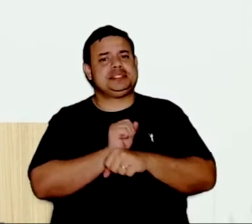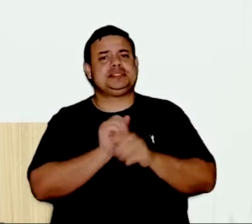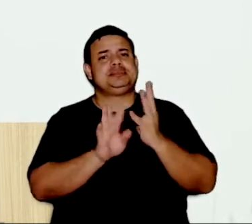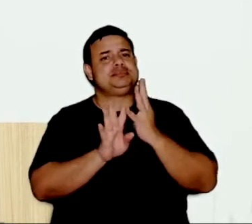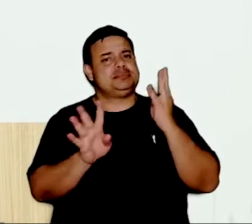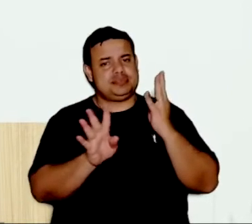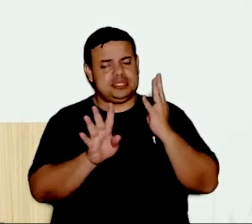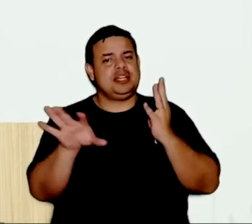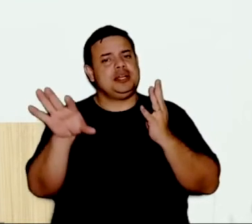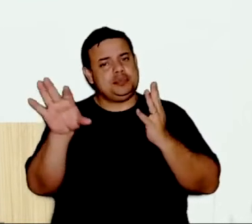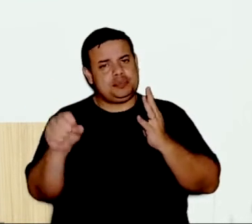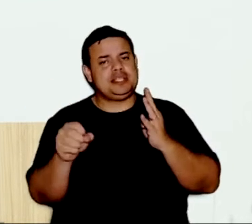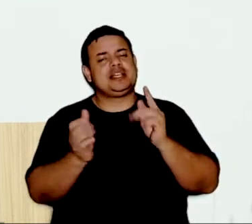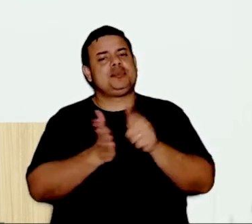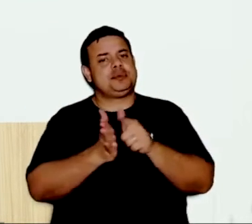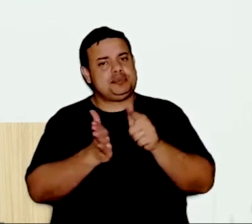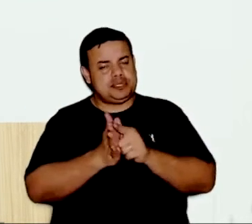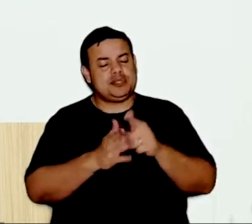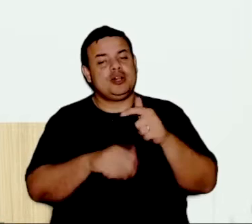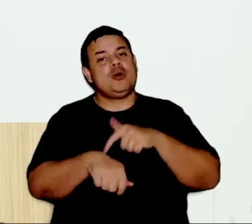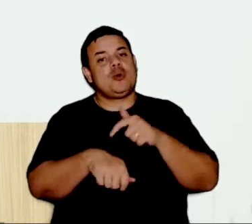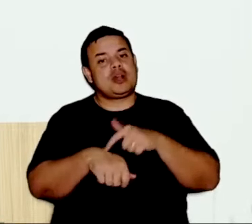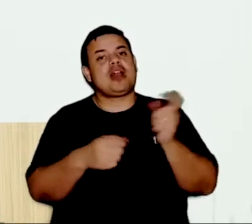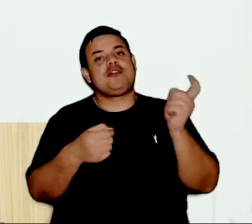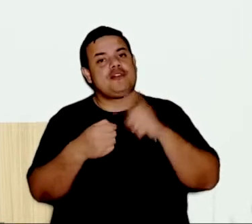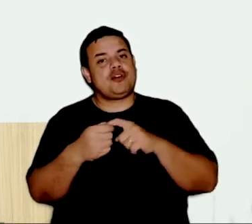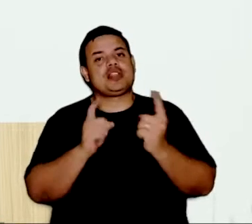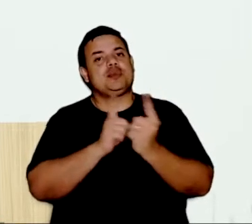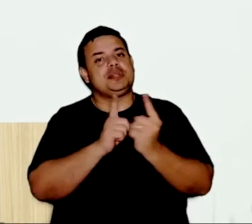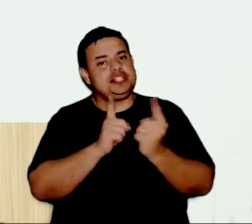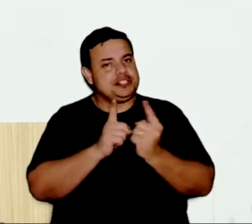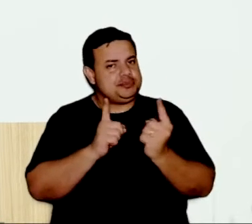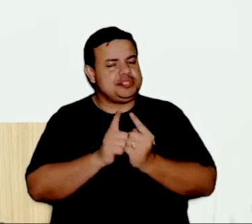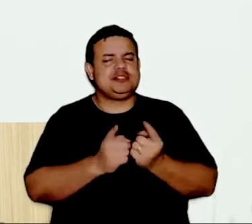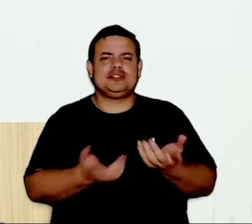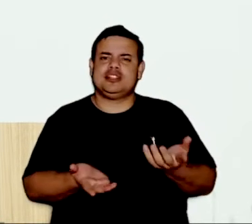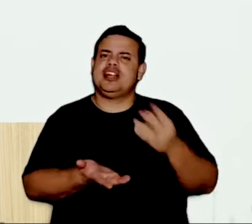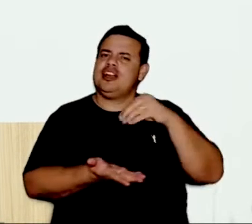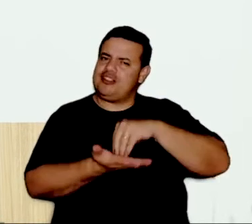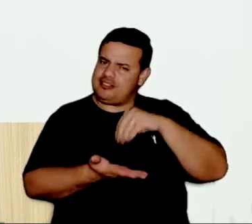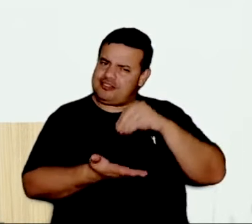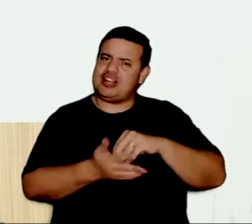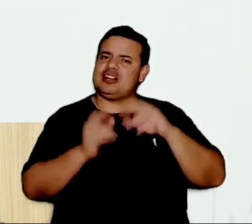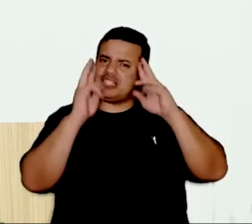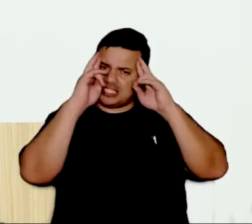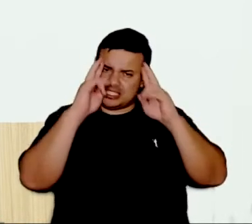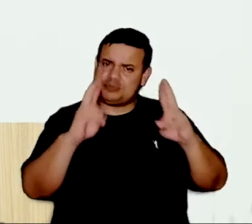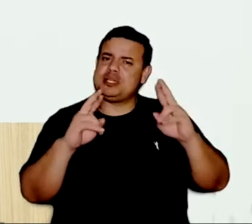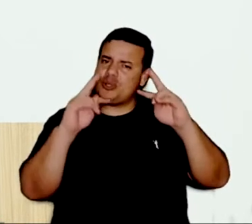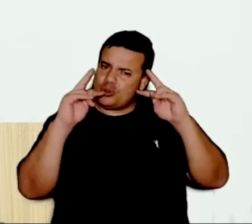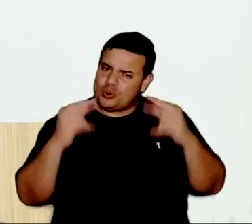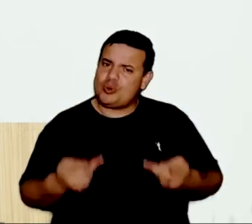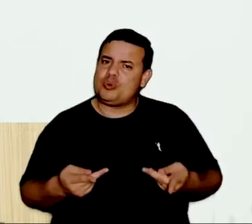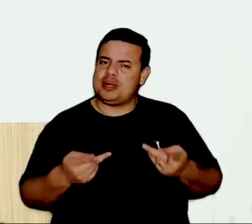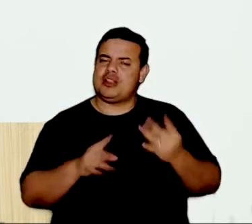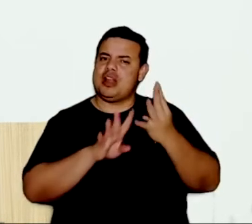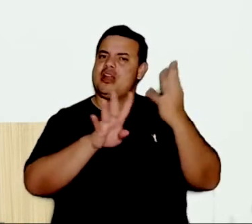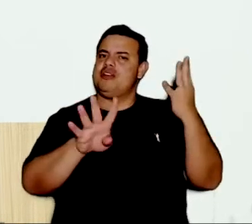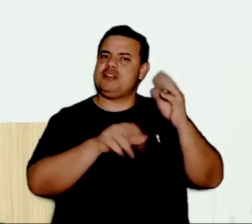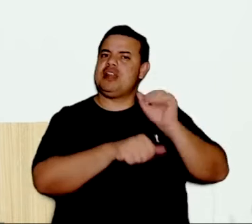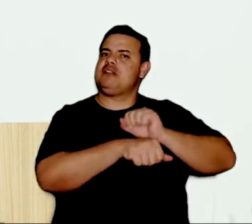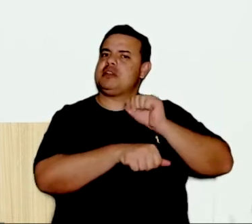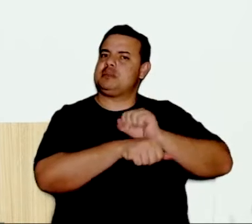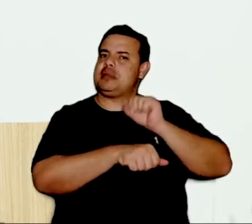até o horário do atendimento. Então, eu acho, assim, muito desumano essa fila de espera. Principalmente porque a maioria tem um portão, é